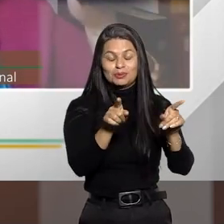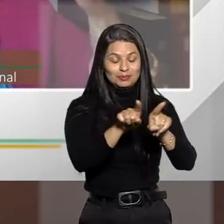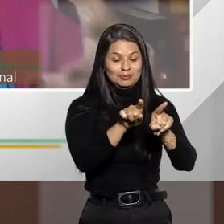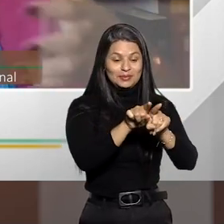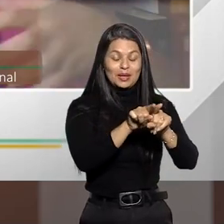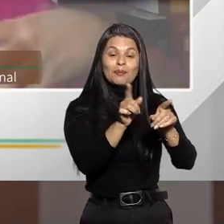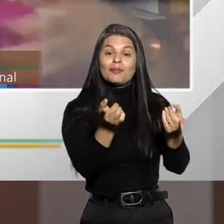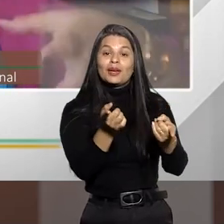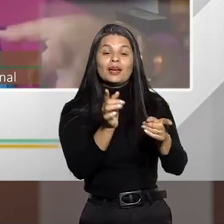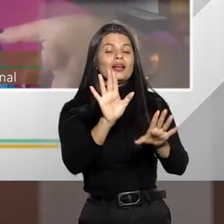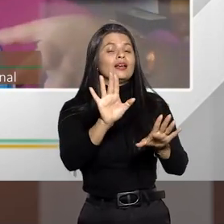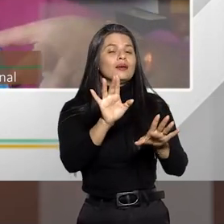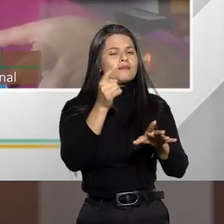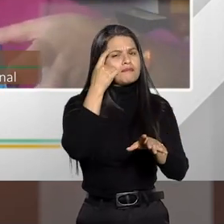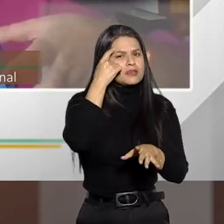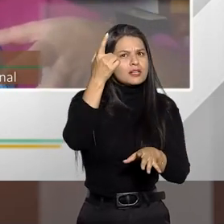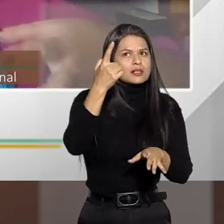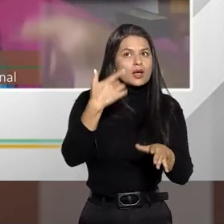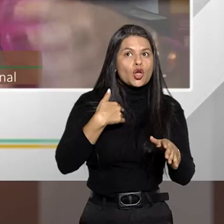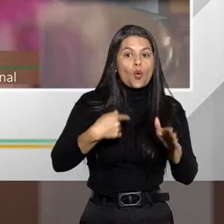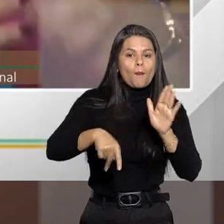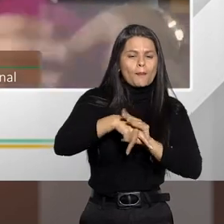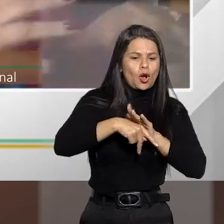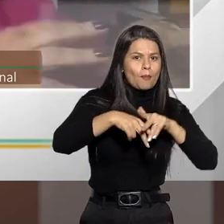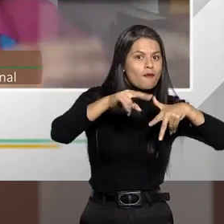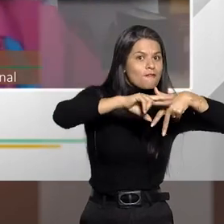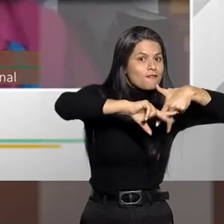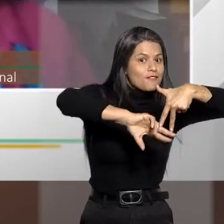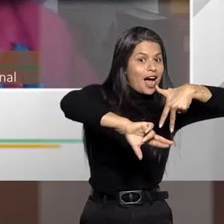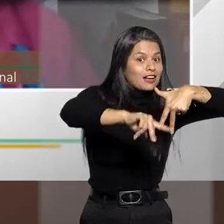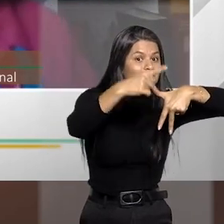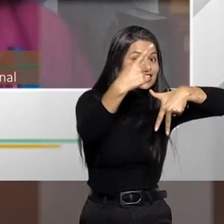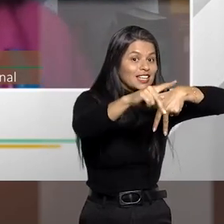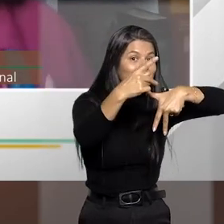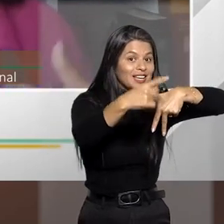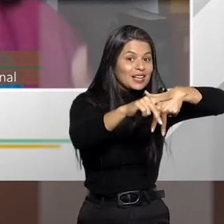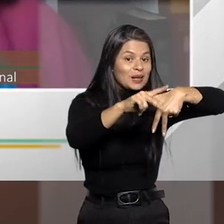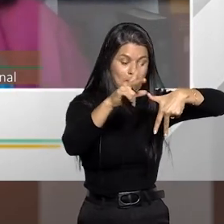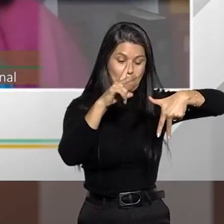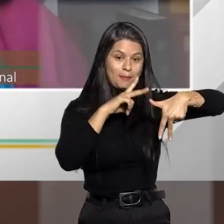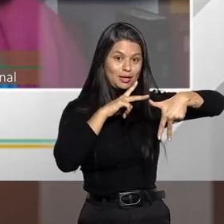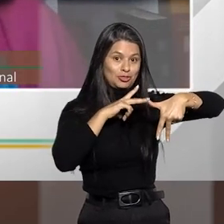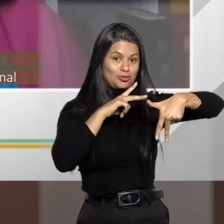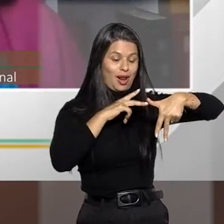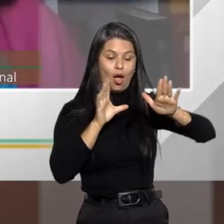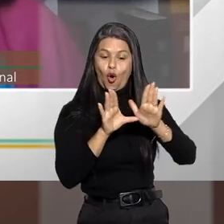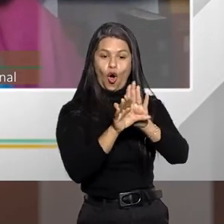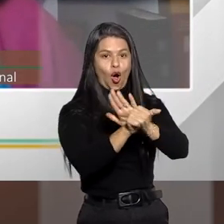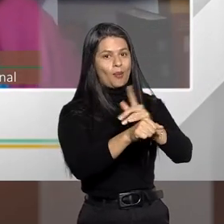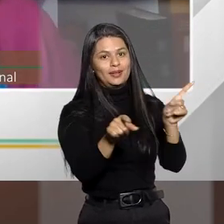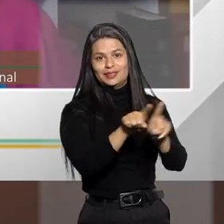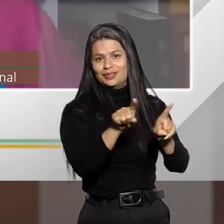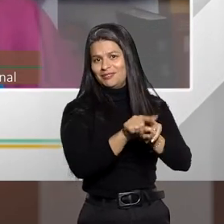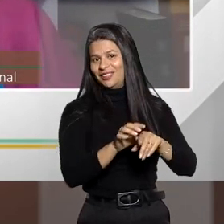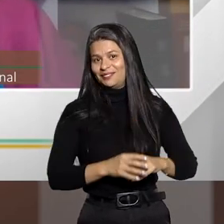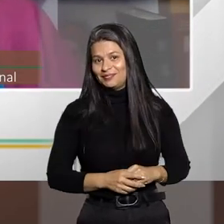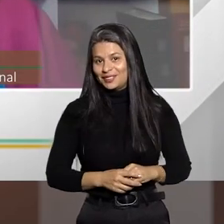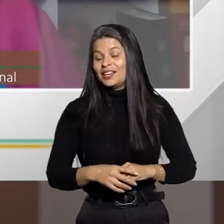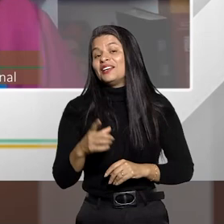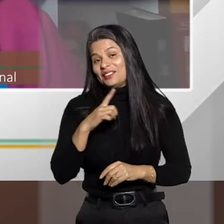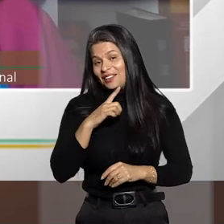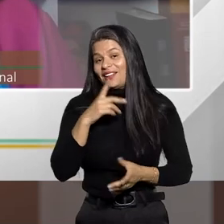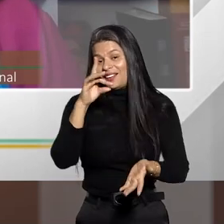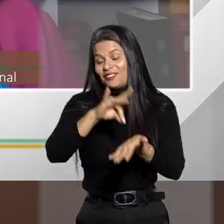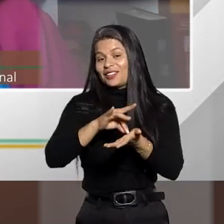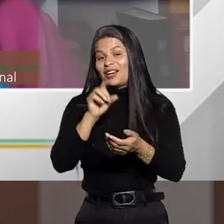empresa de ônibus, mas também leva os bens do próprio cobrador. Então, numa situação como essa, o que você tem, na